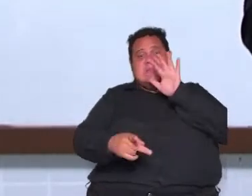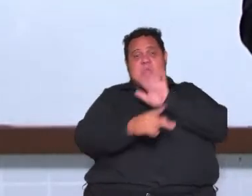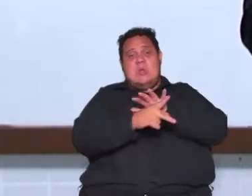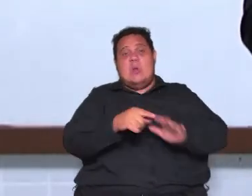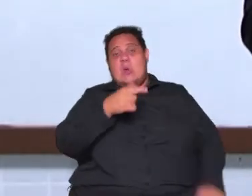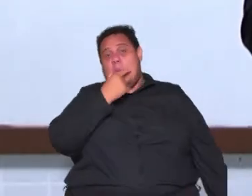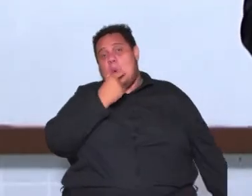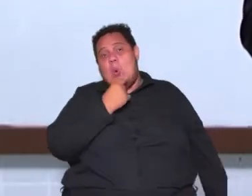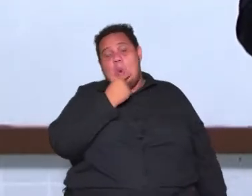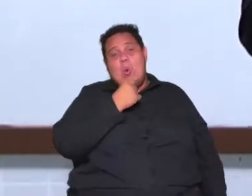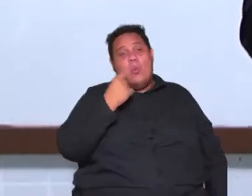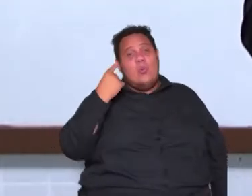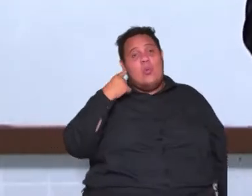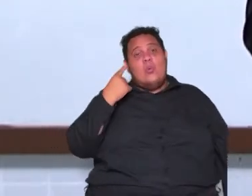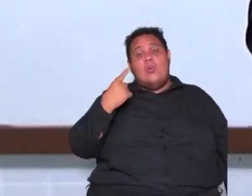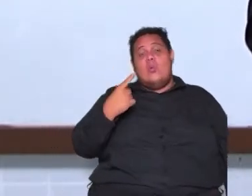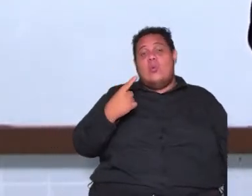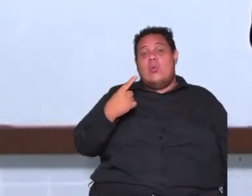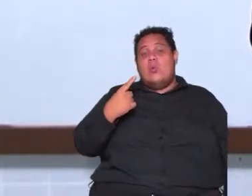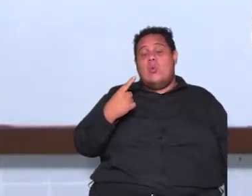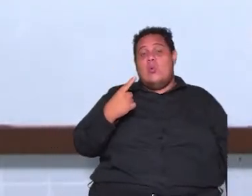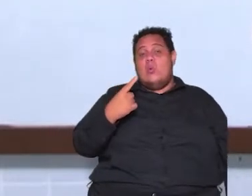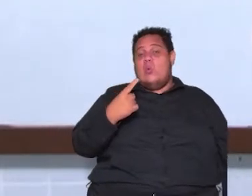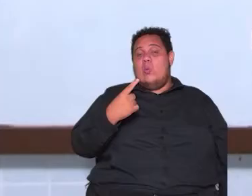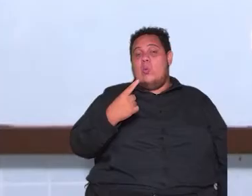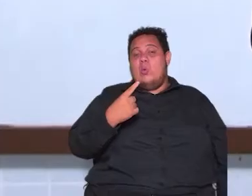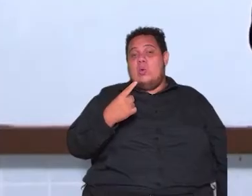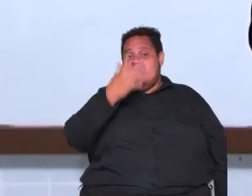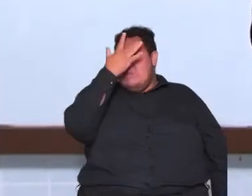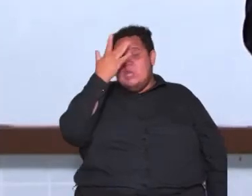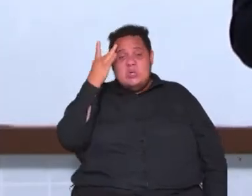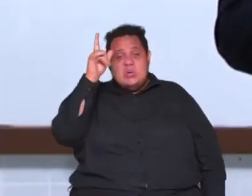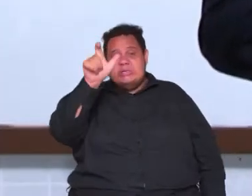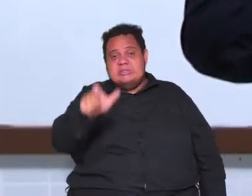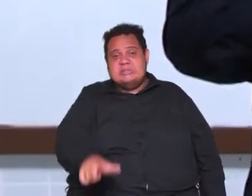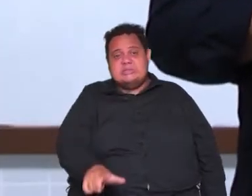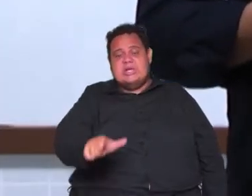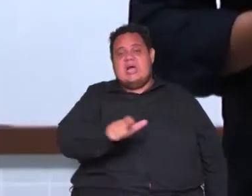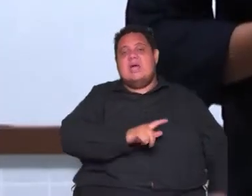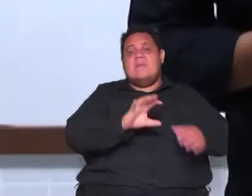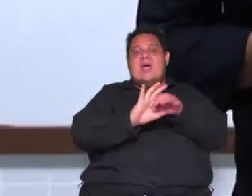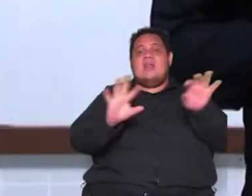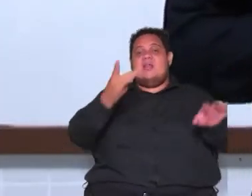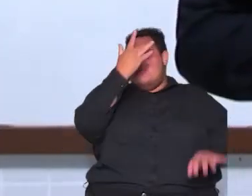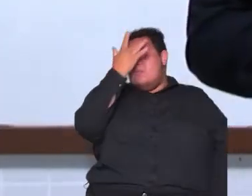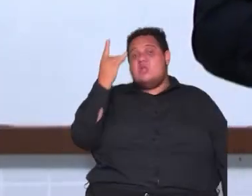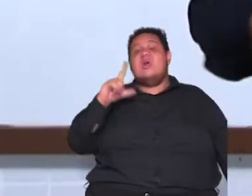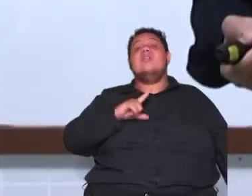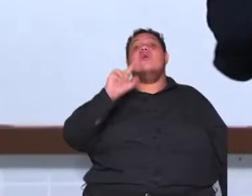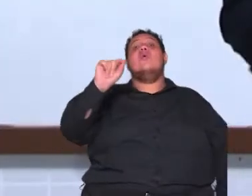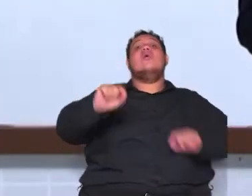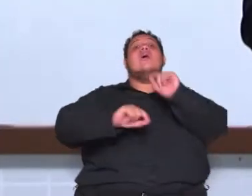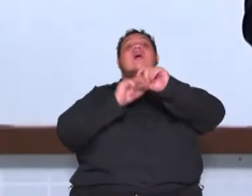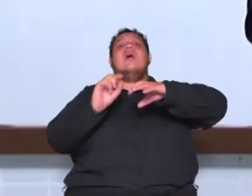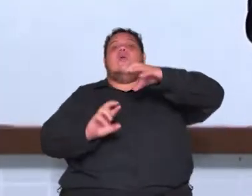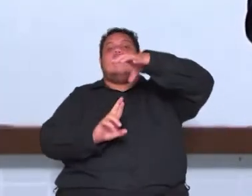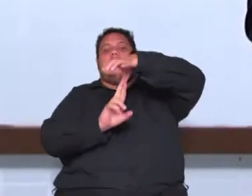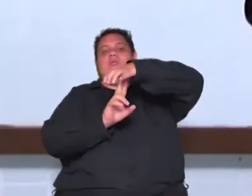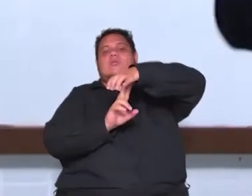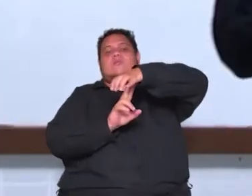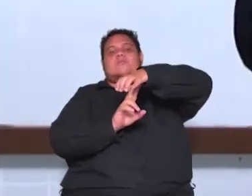dos súditos pertencia a quem? ao rei a liberdade dessas pessoas pertenciam a quem? ao rei